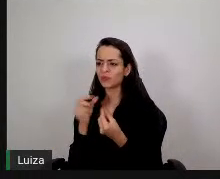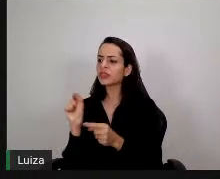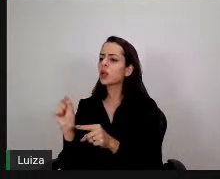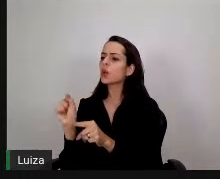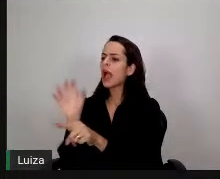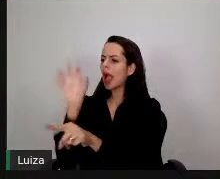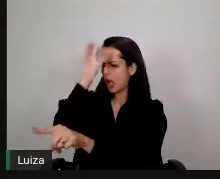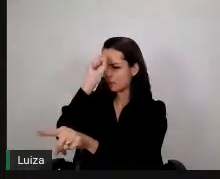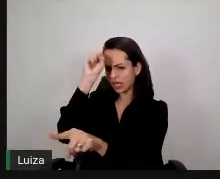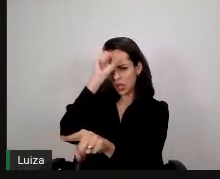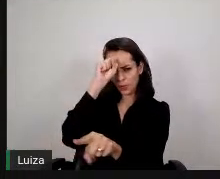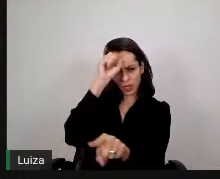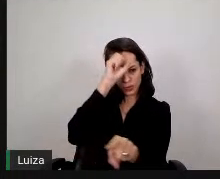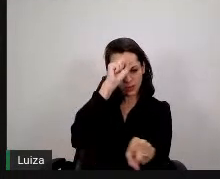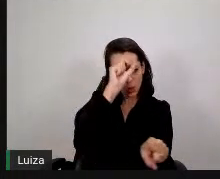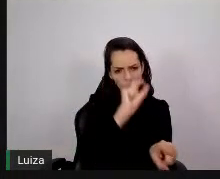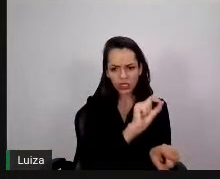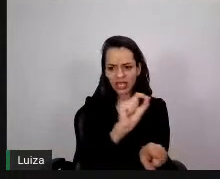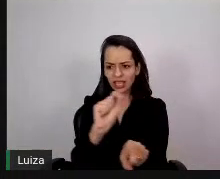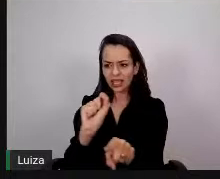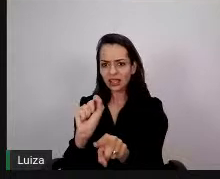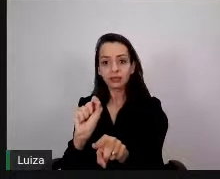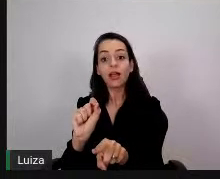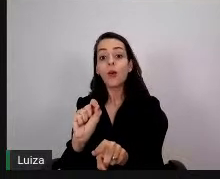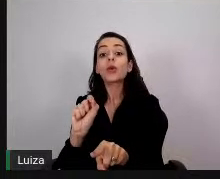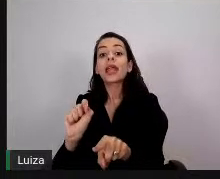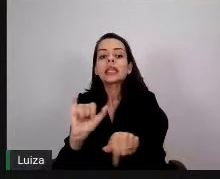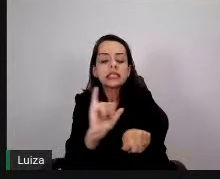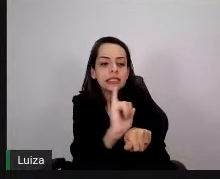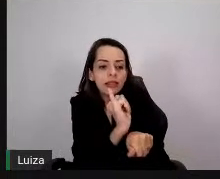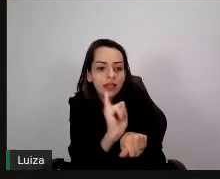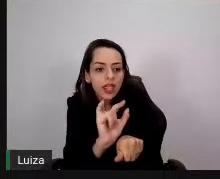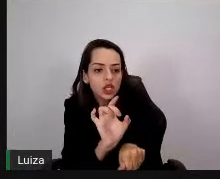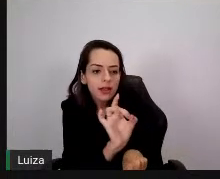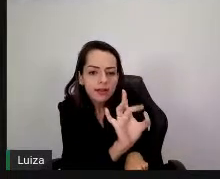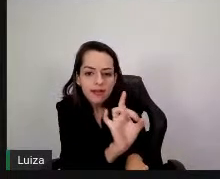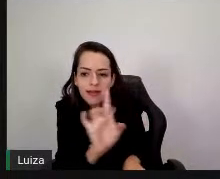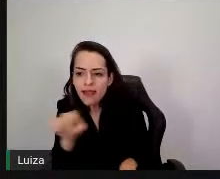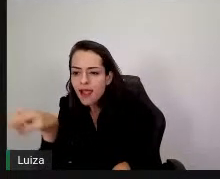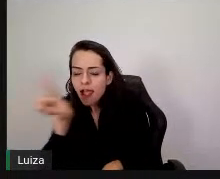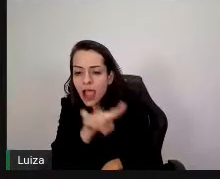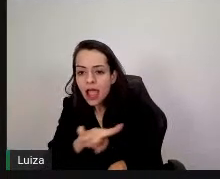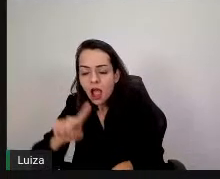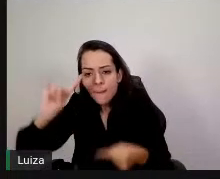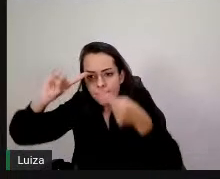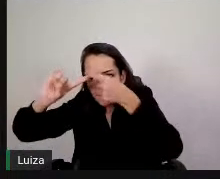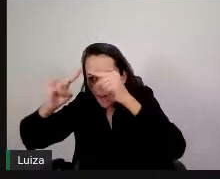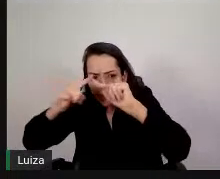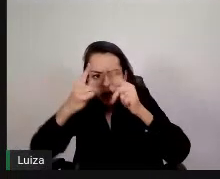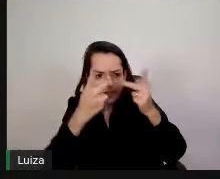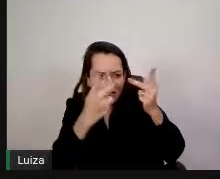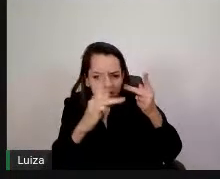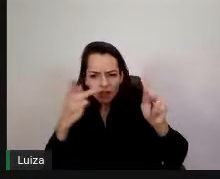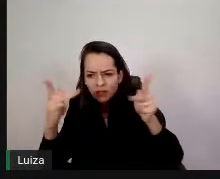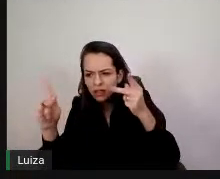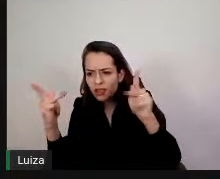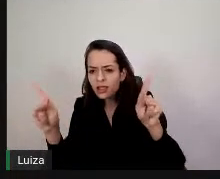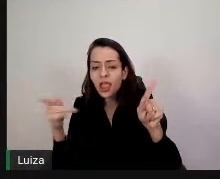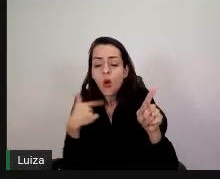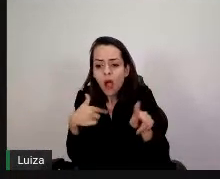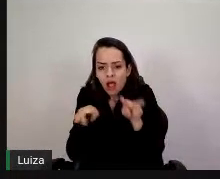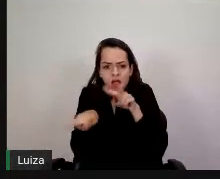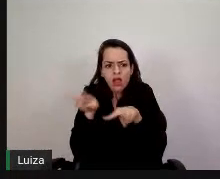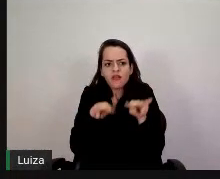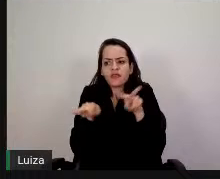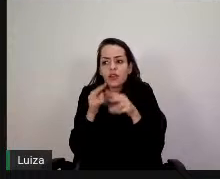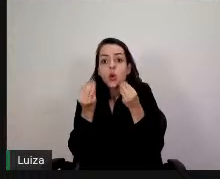para a aprendizagem, né, como que eu posso falar de customizar e de oferecer uma educação